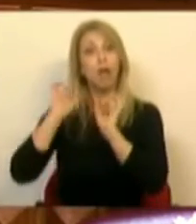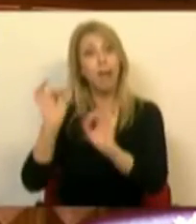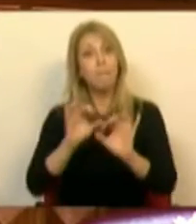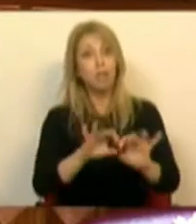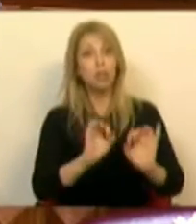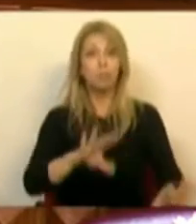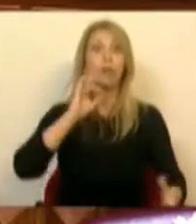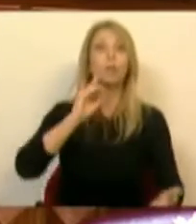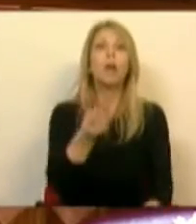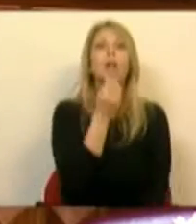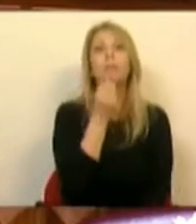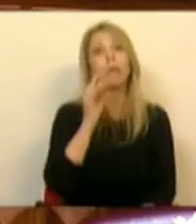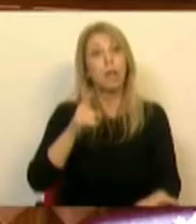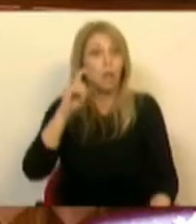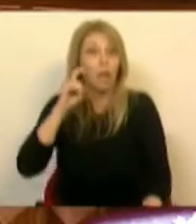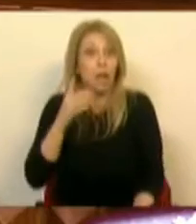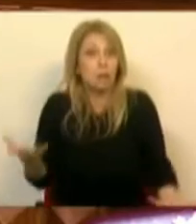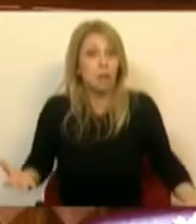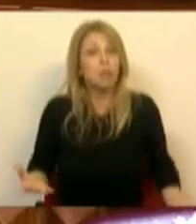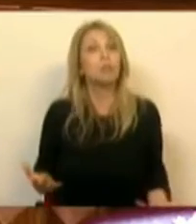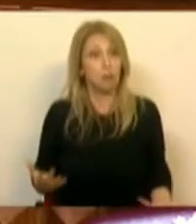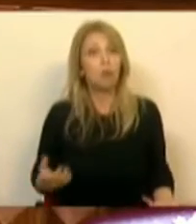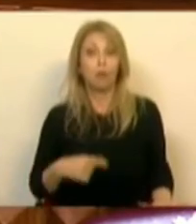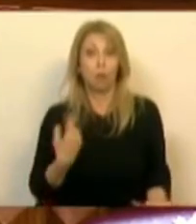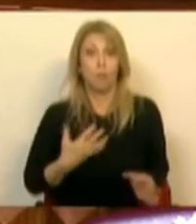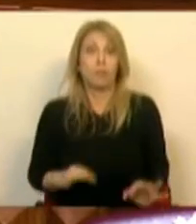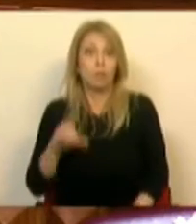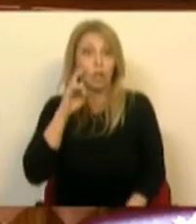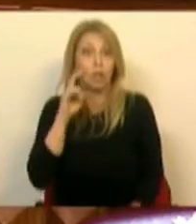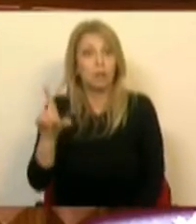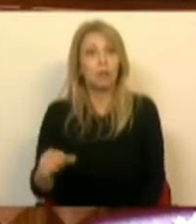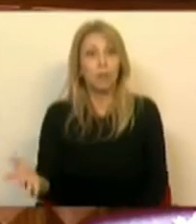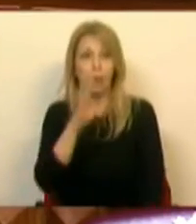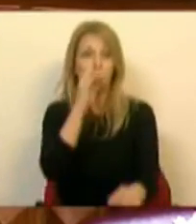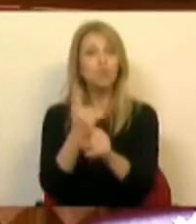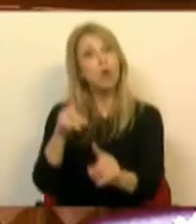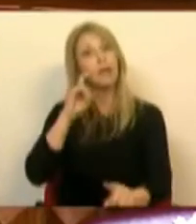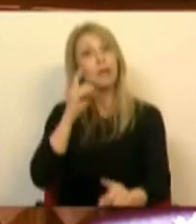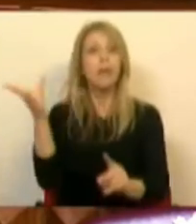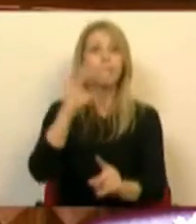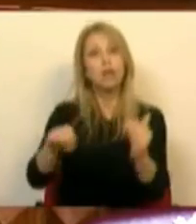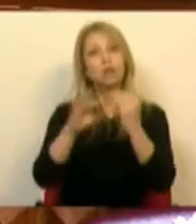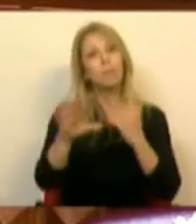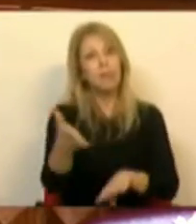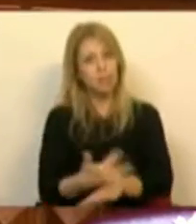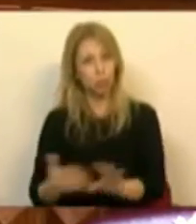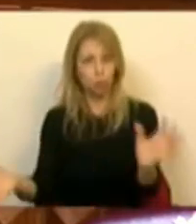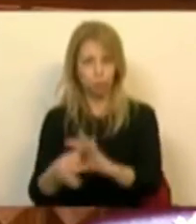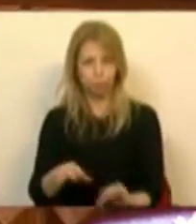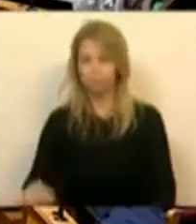alimentar, as suas garantias de abastecimento, como é aquilo que também temos que garantir e, ao mesmo tempo, garantir mais sustentabilidade no setor.